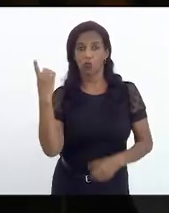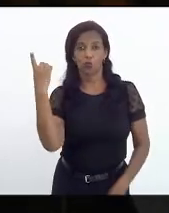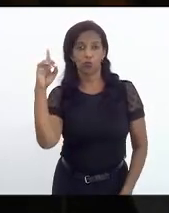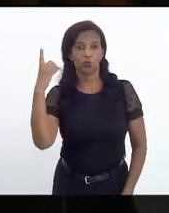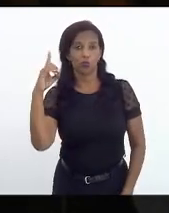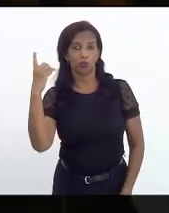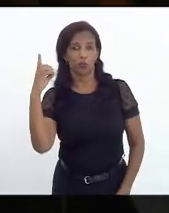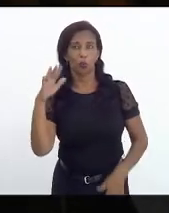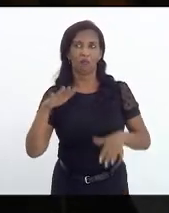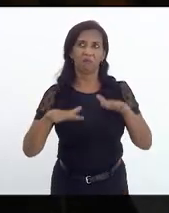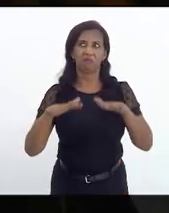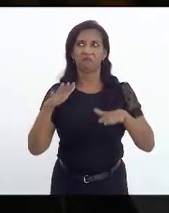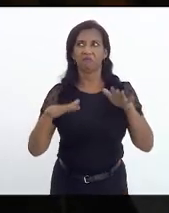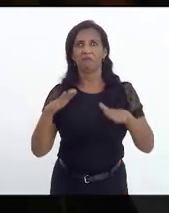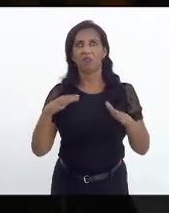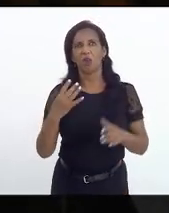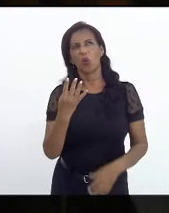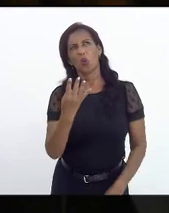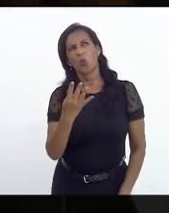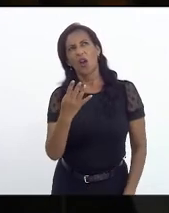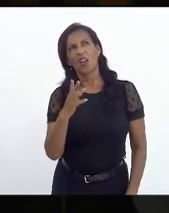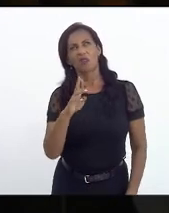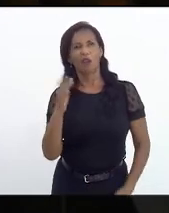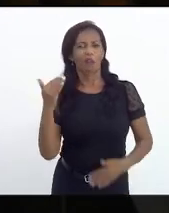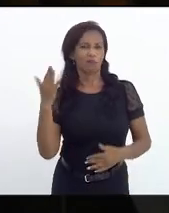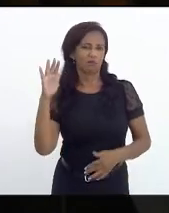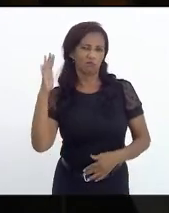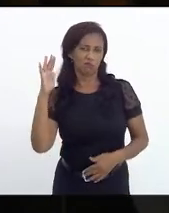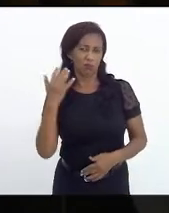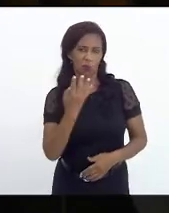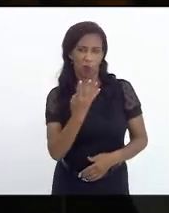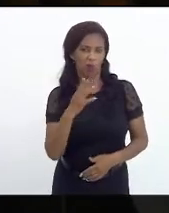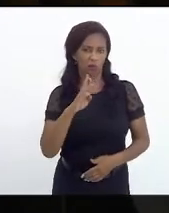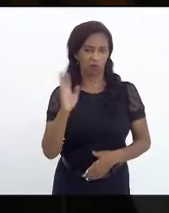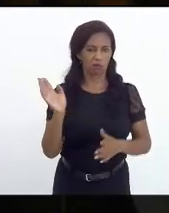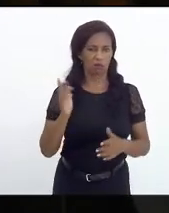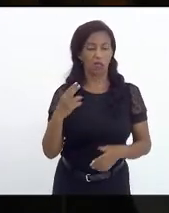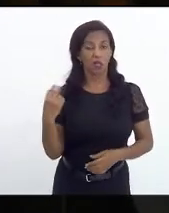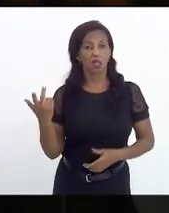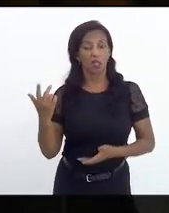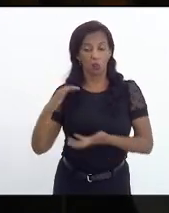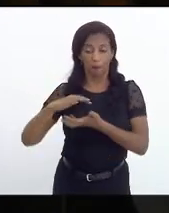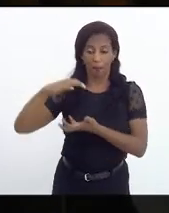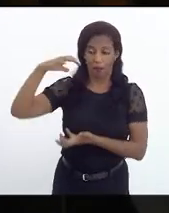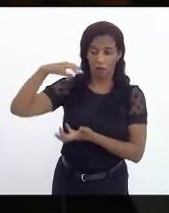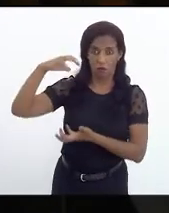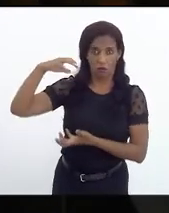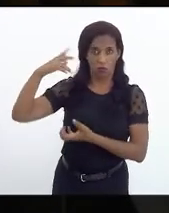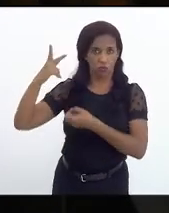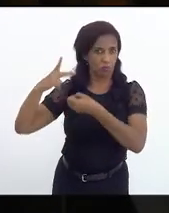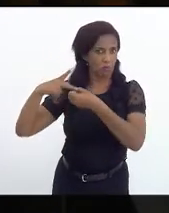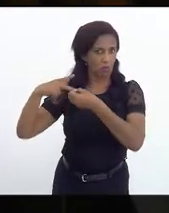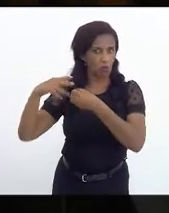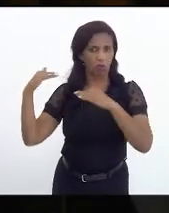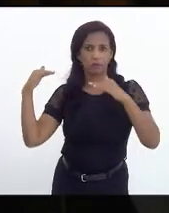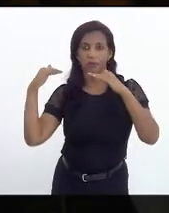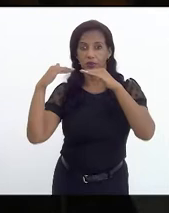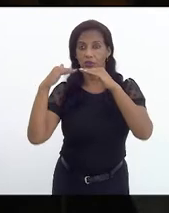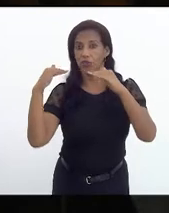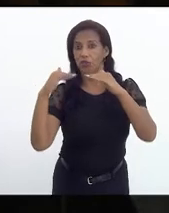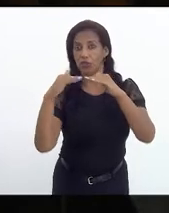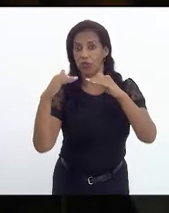andava pela casa de quatro e pouquinho. e o preço do barril não atingia